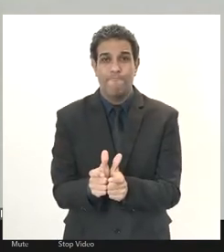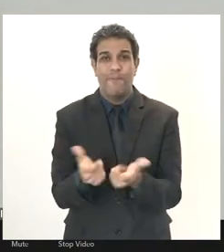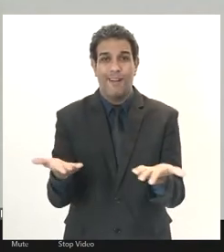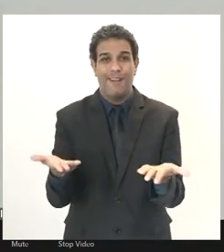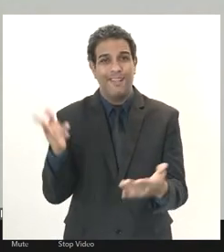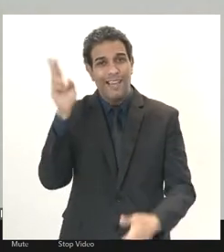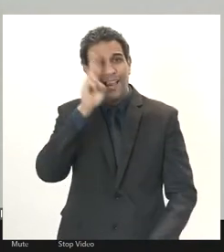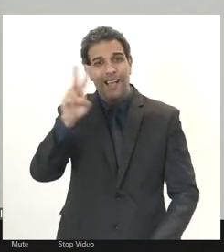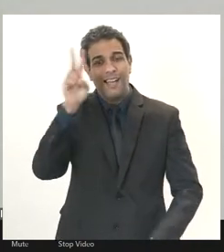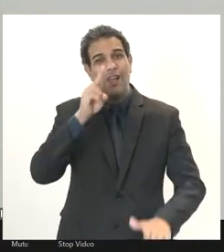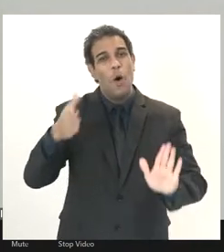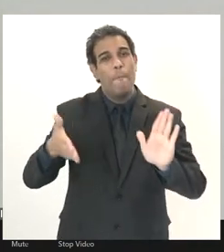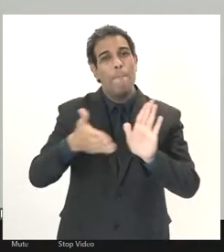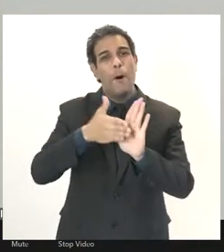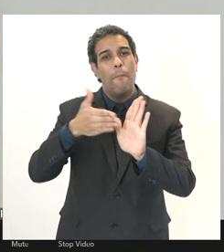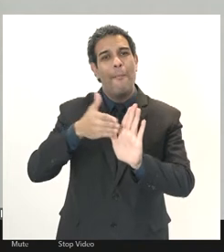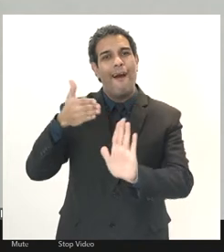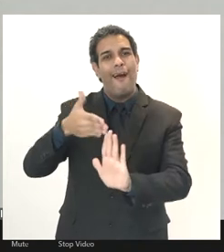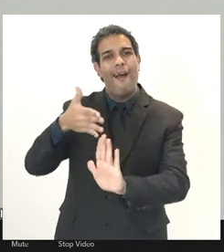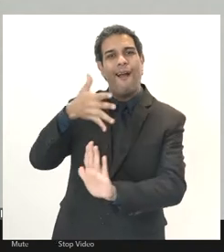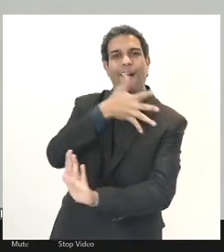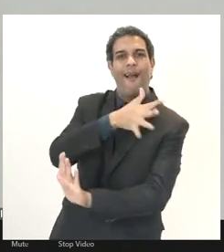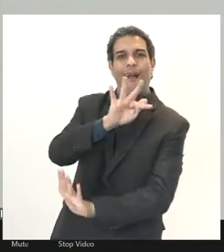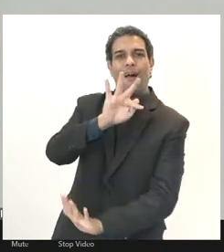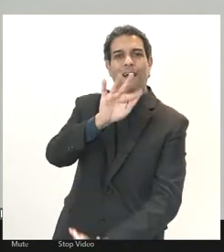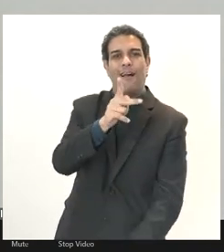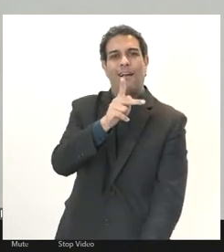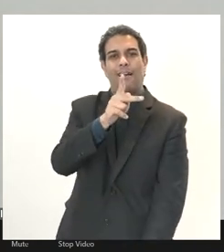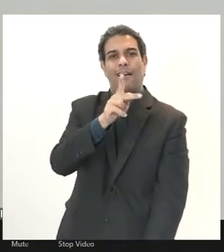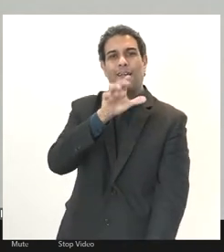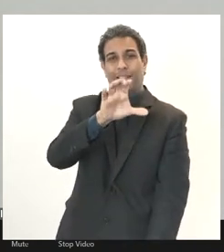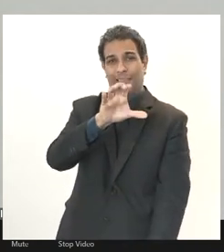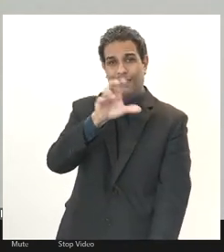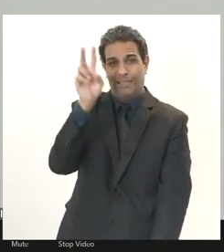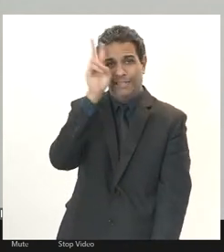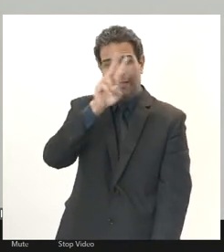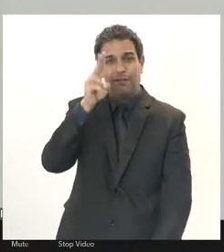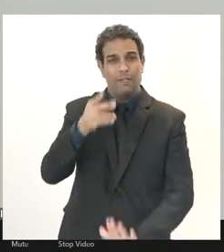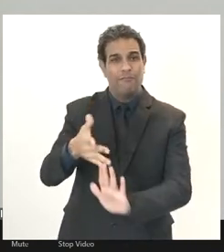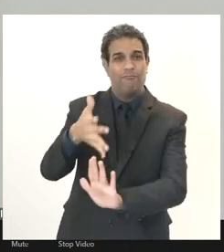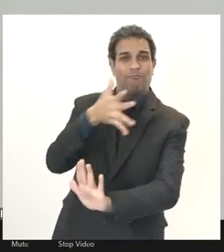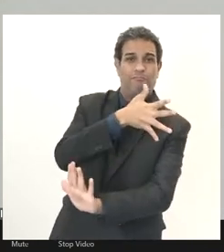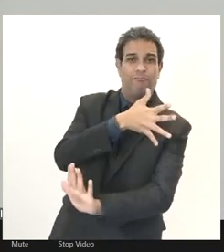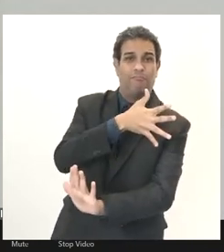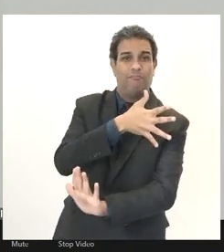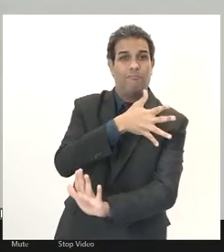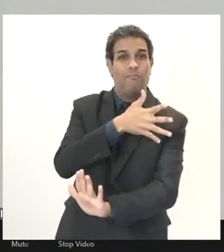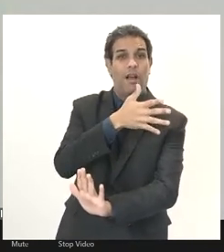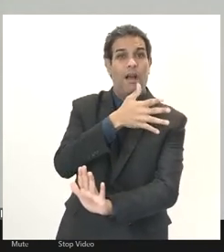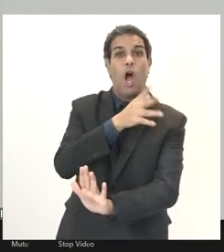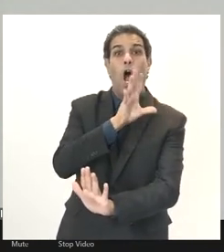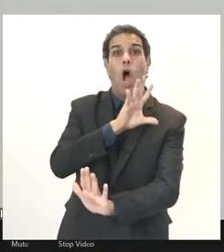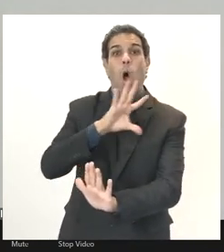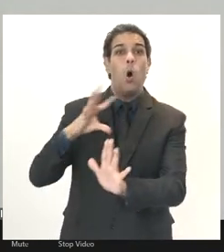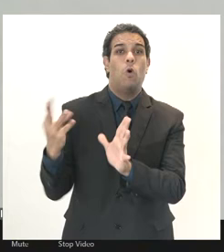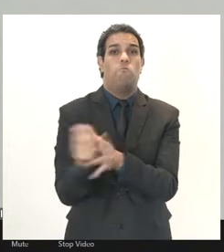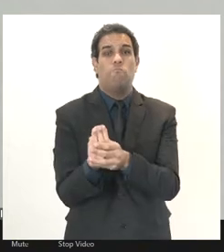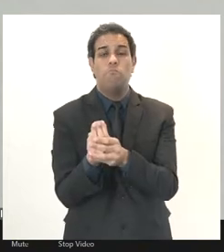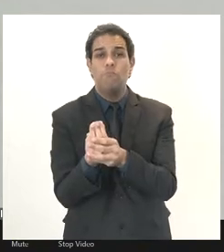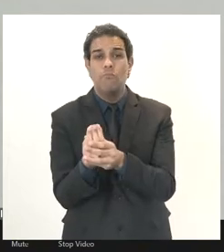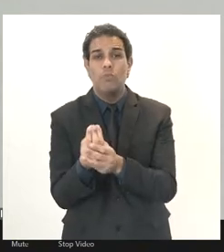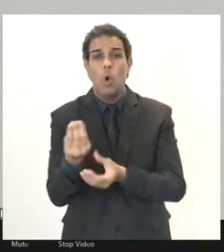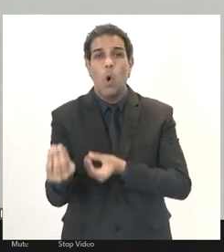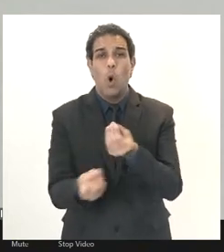proposta da época do FHC que ele não conseguiu implementar potencializada no sentido de